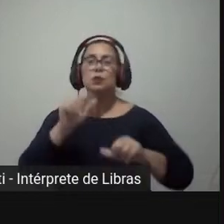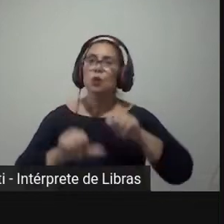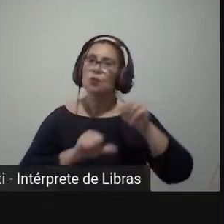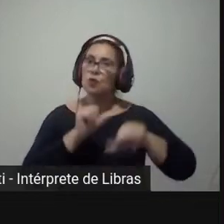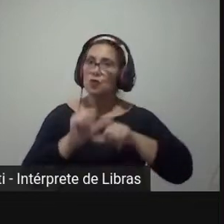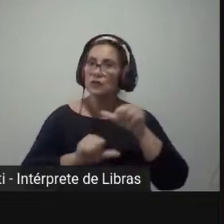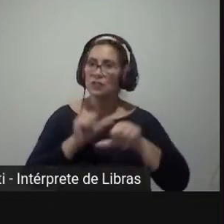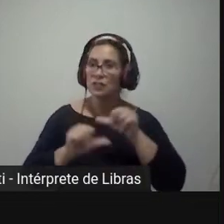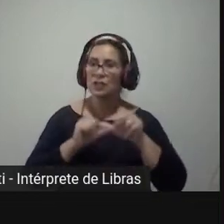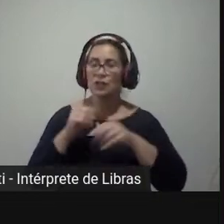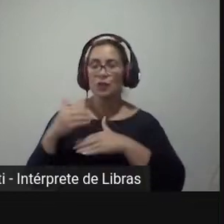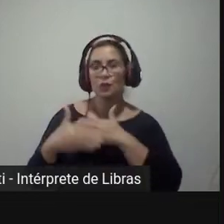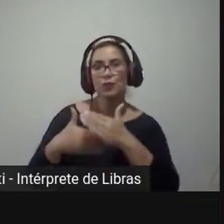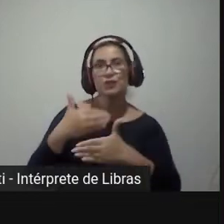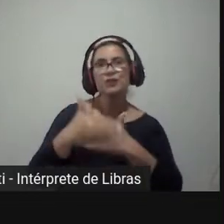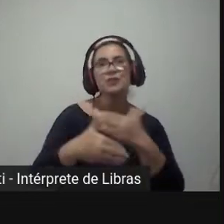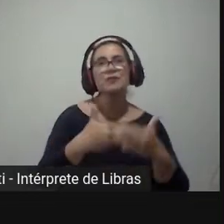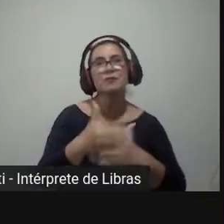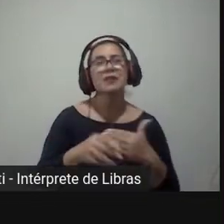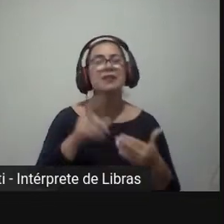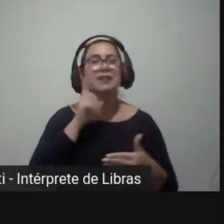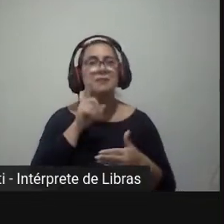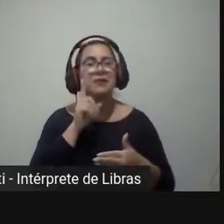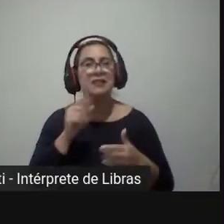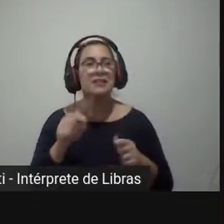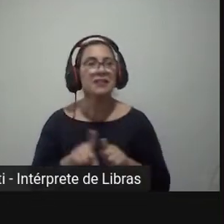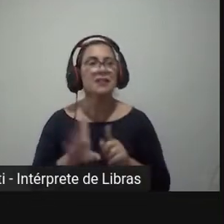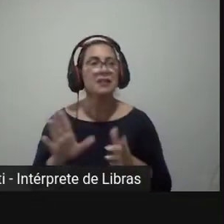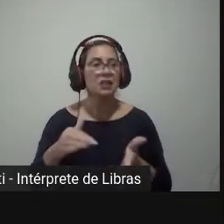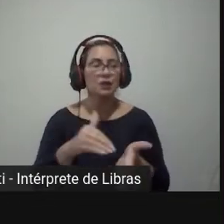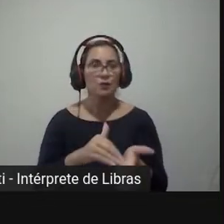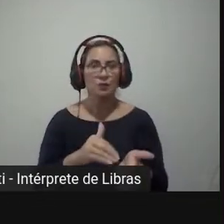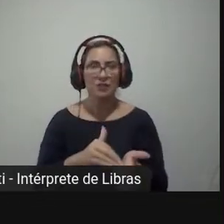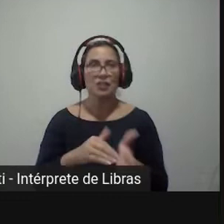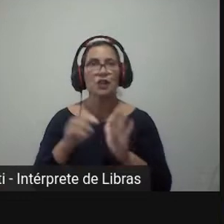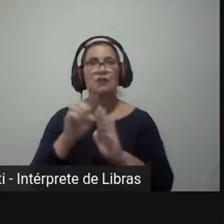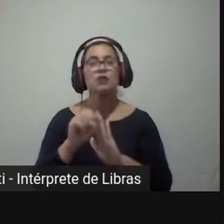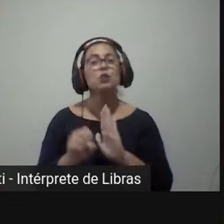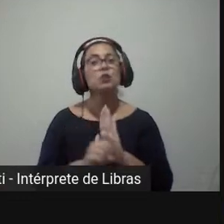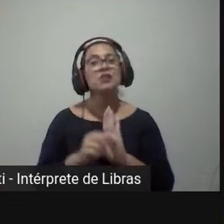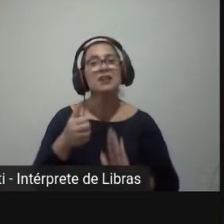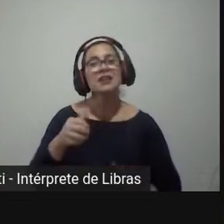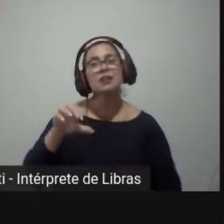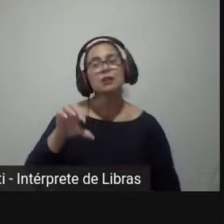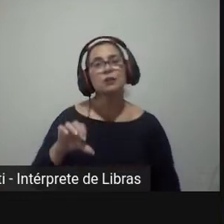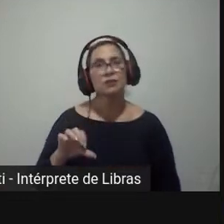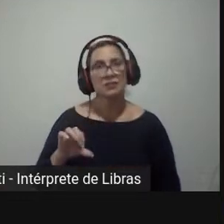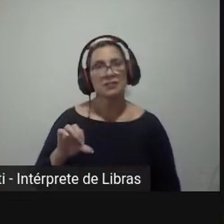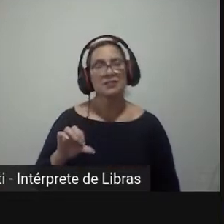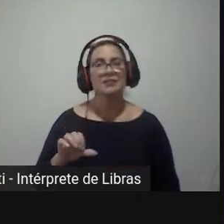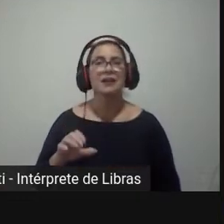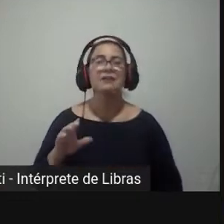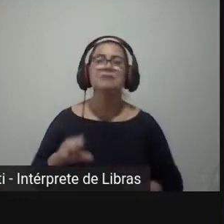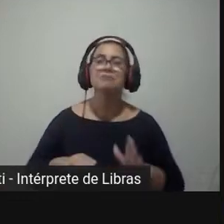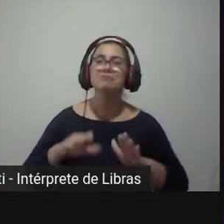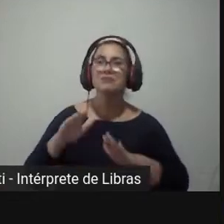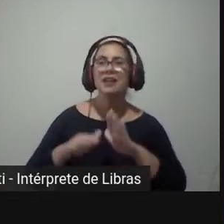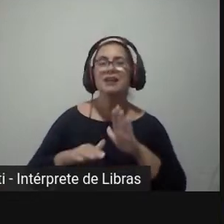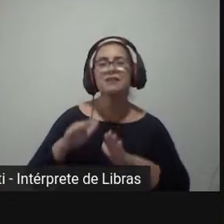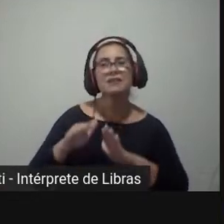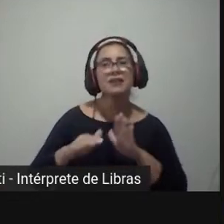processo eleitoral americano, que inicialmente, até o final do século XIX, muitas vezes as